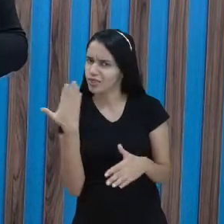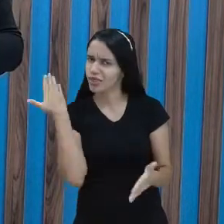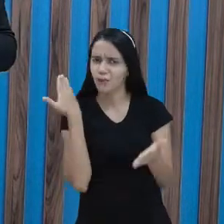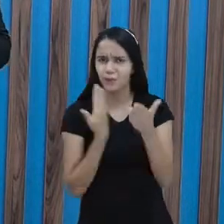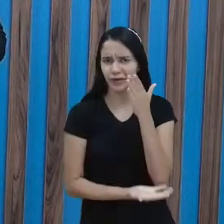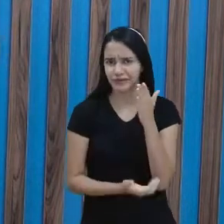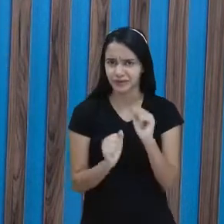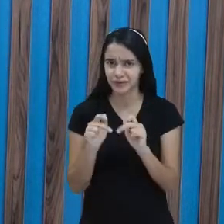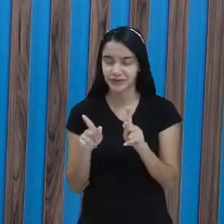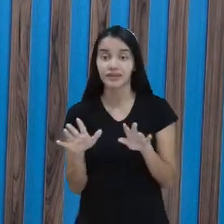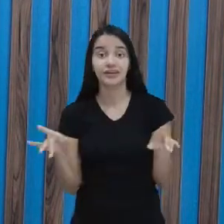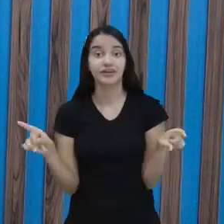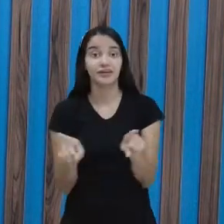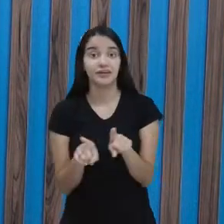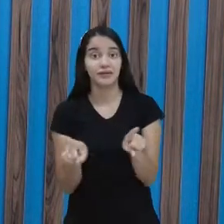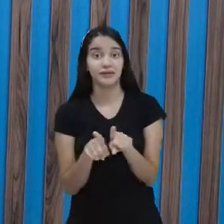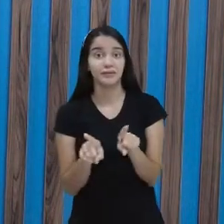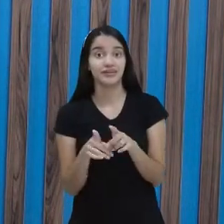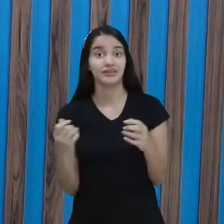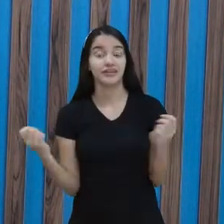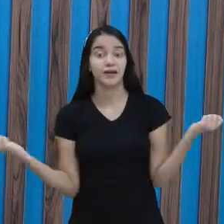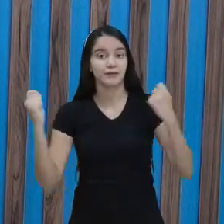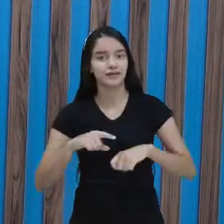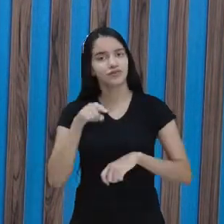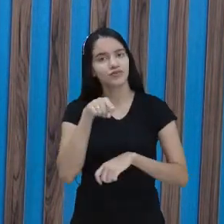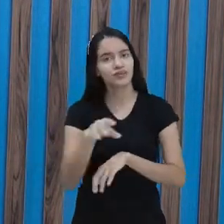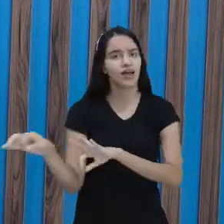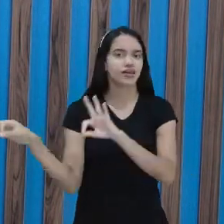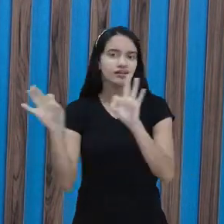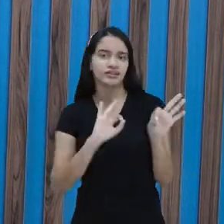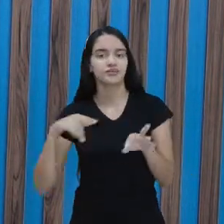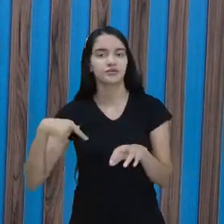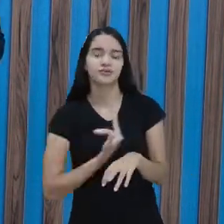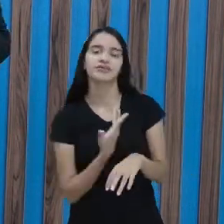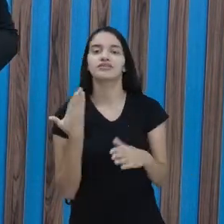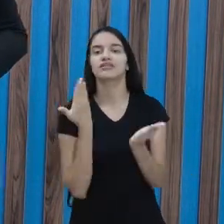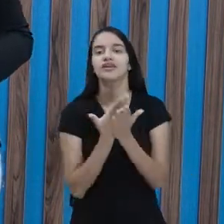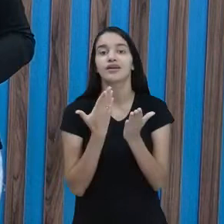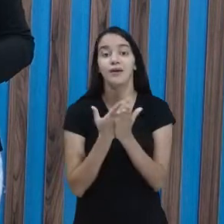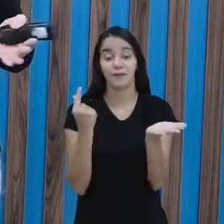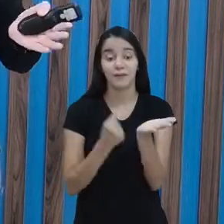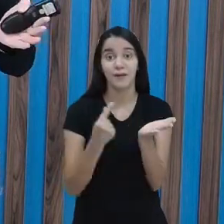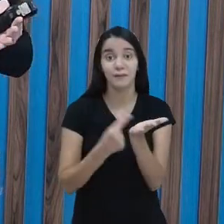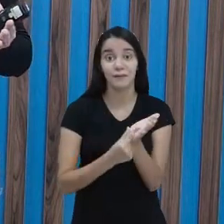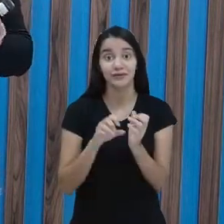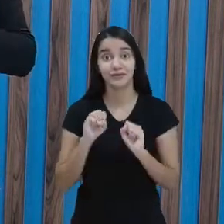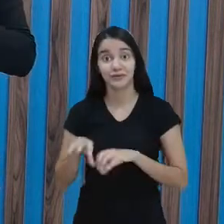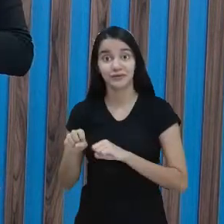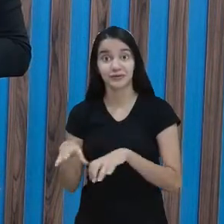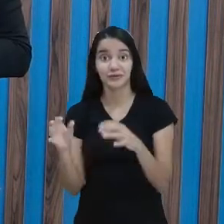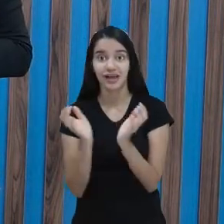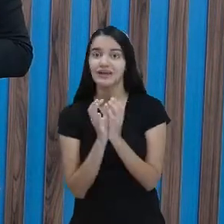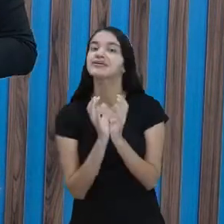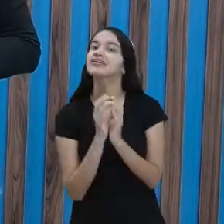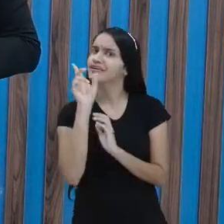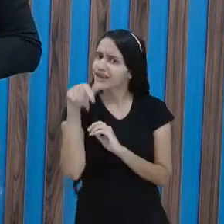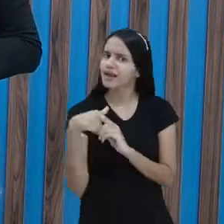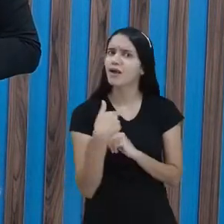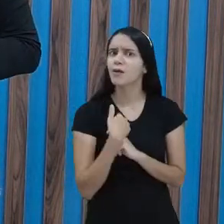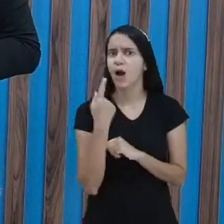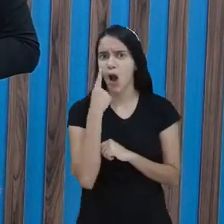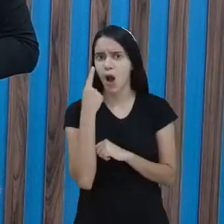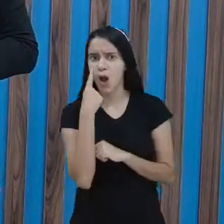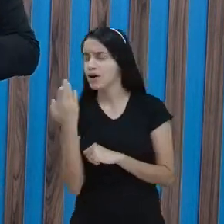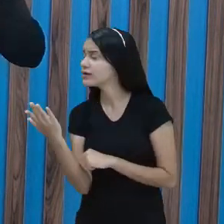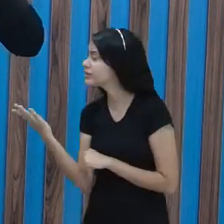perde, tá? Também tem a possibilidade de você assistir as nossas aulas através do aplicativo do Educa Recife. Isso mesmo, olha o